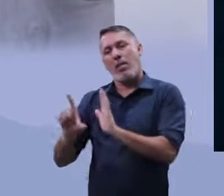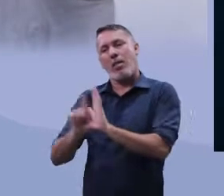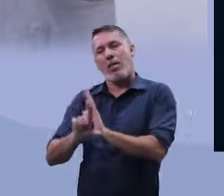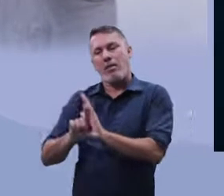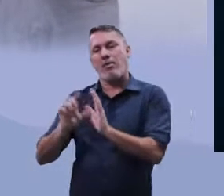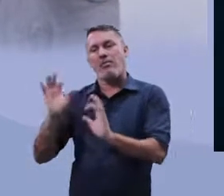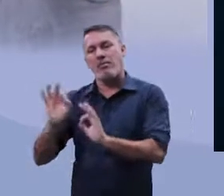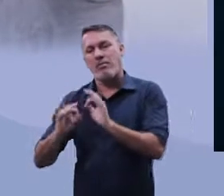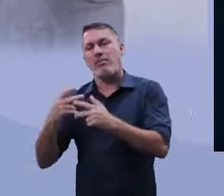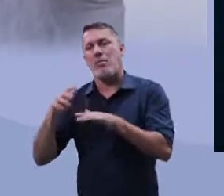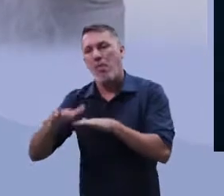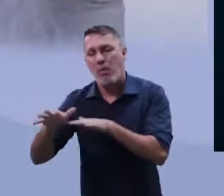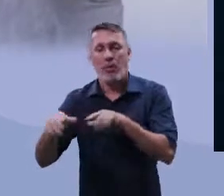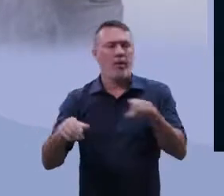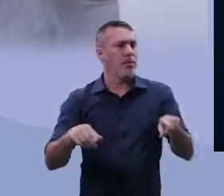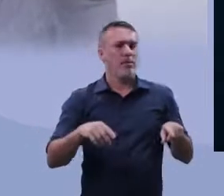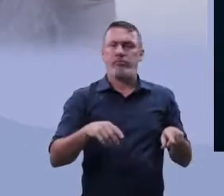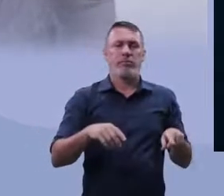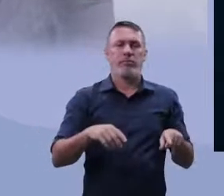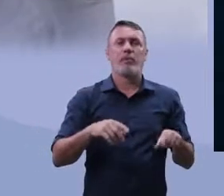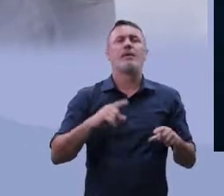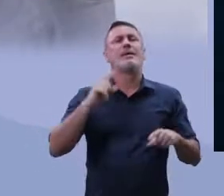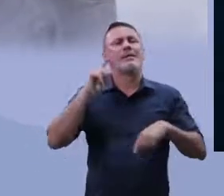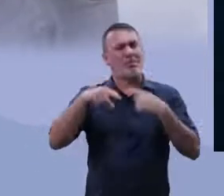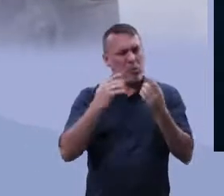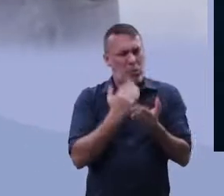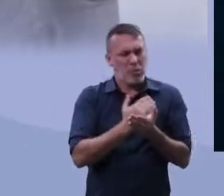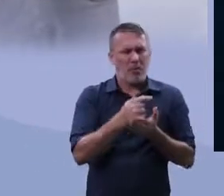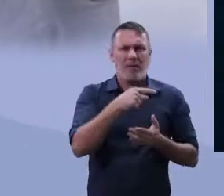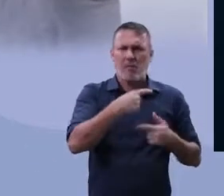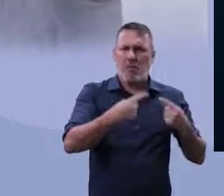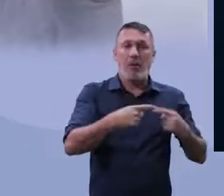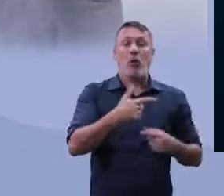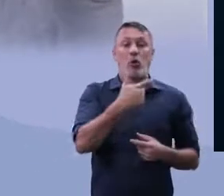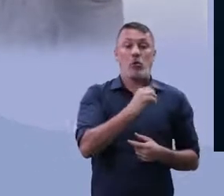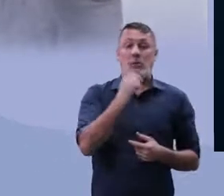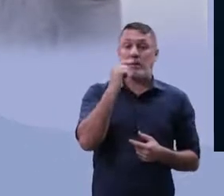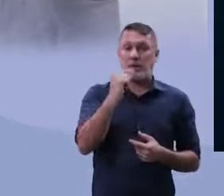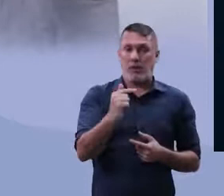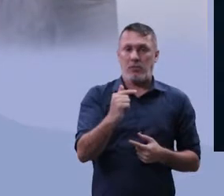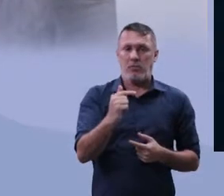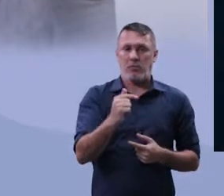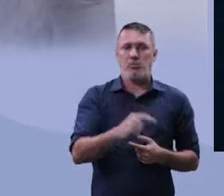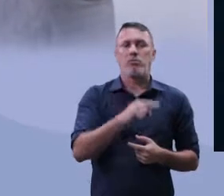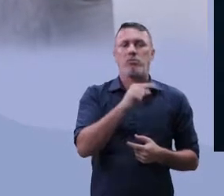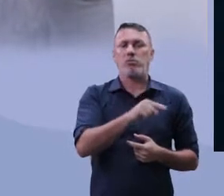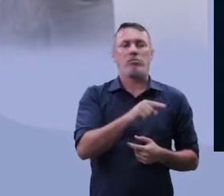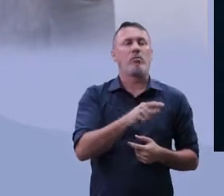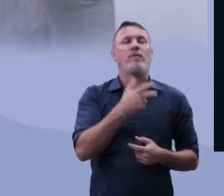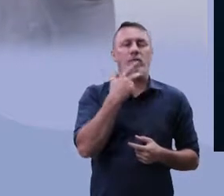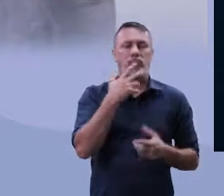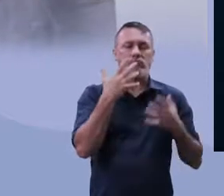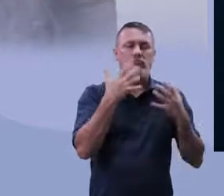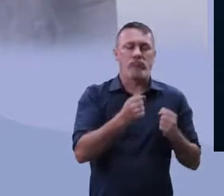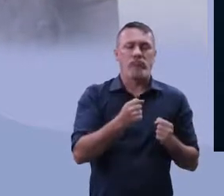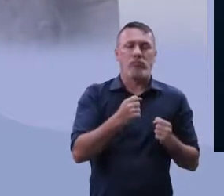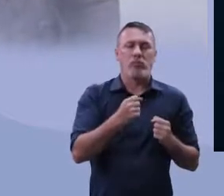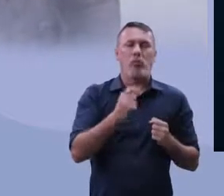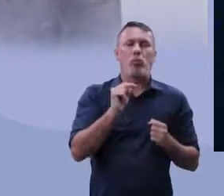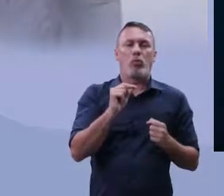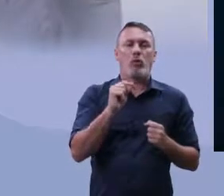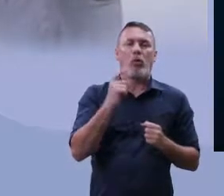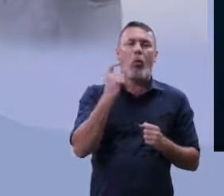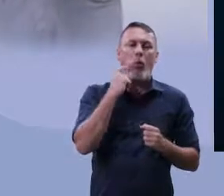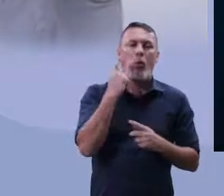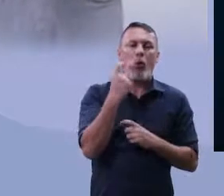dizer assim, controverso. Até que, depois de muita repressão, em 2007, eles depuseram as suas armas